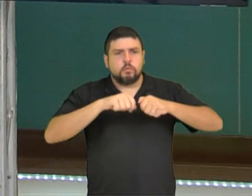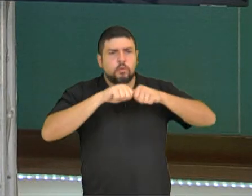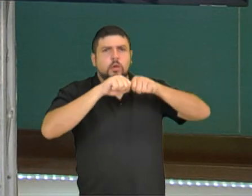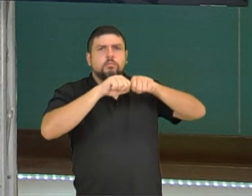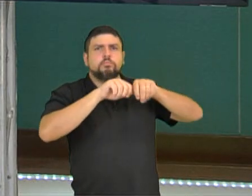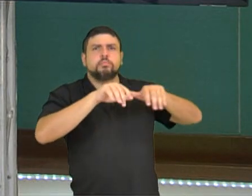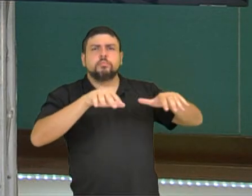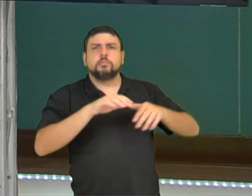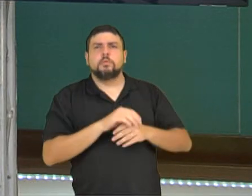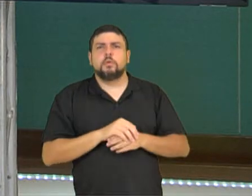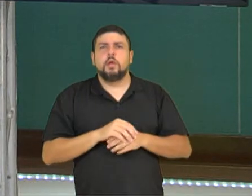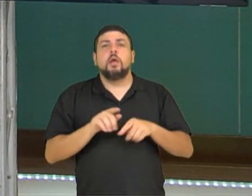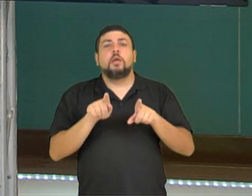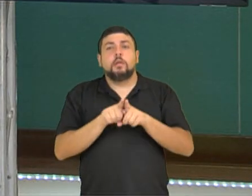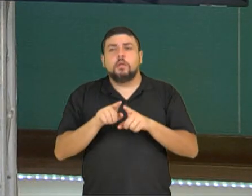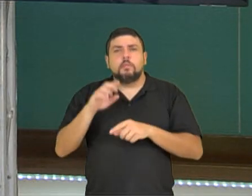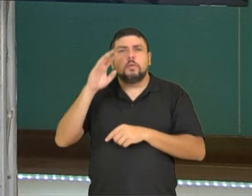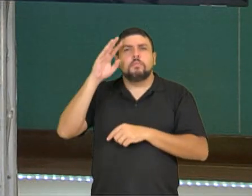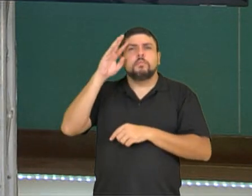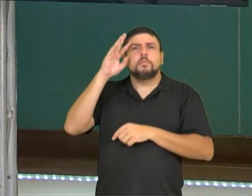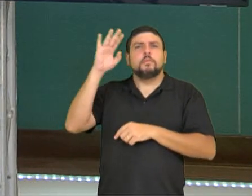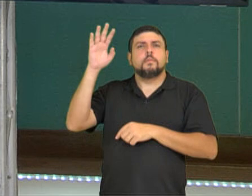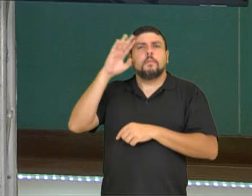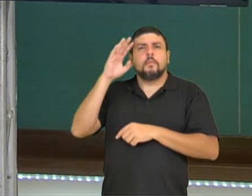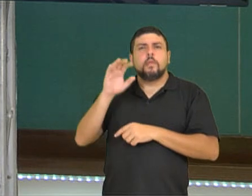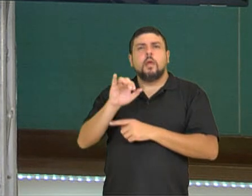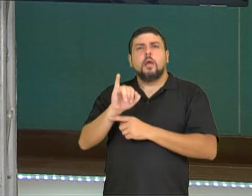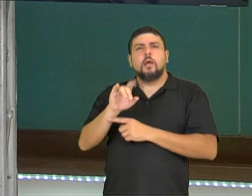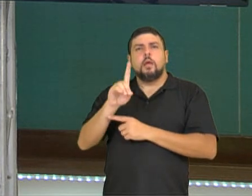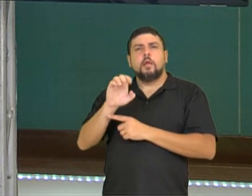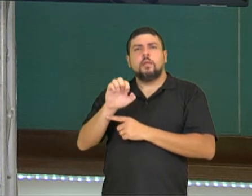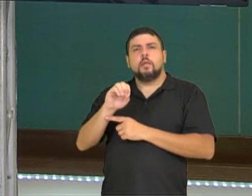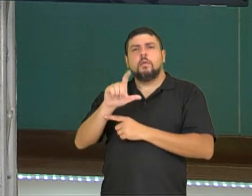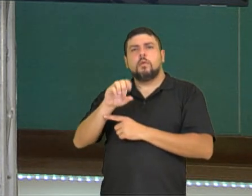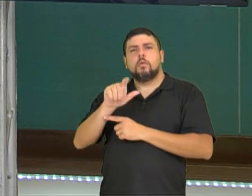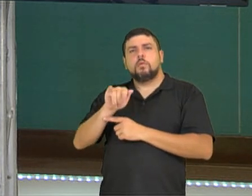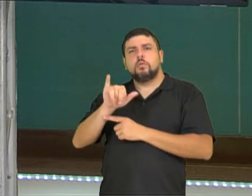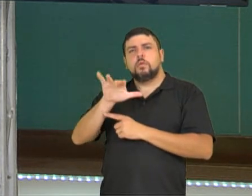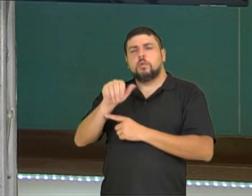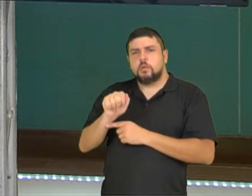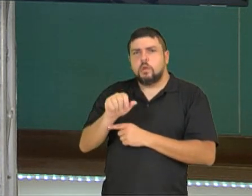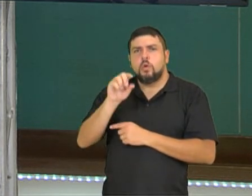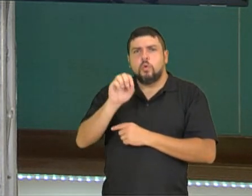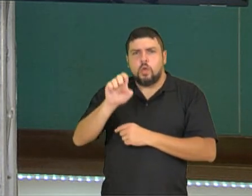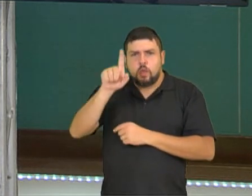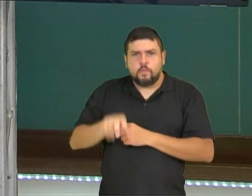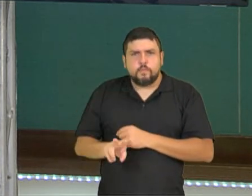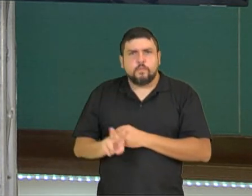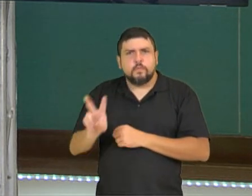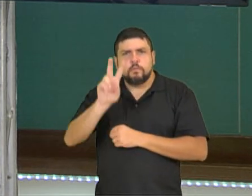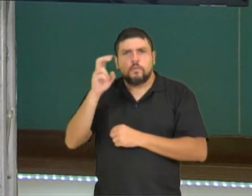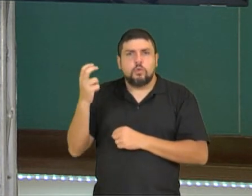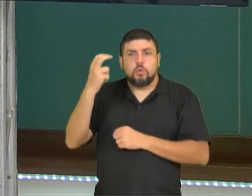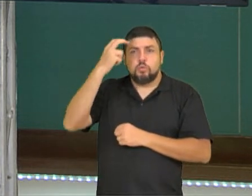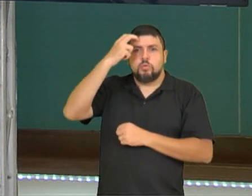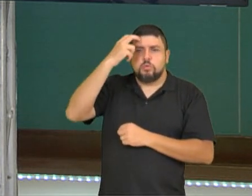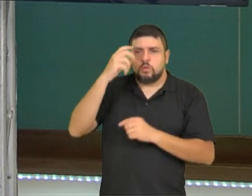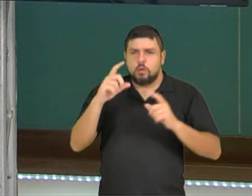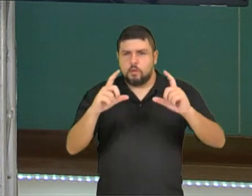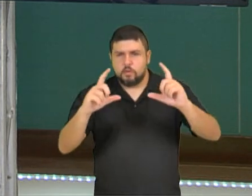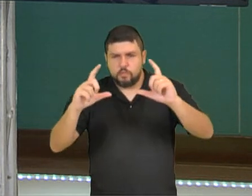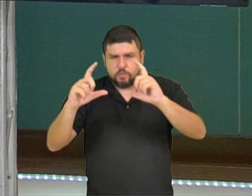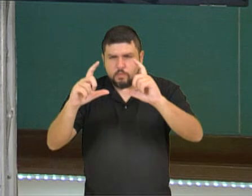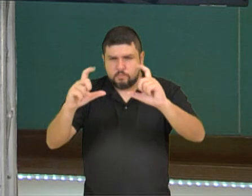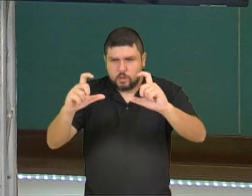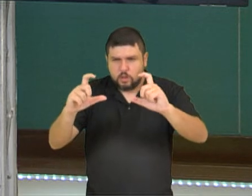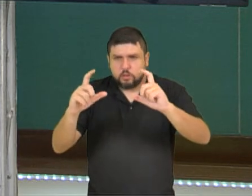ideológico, quando se associa a imagem, a razões ou a valores culturais. Então, uma imagem representa algo cultural